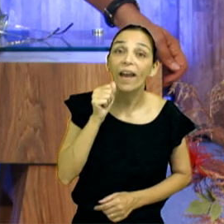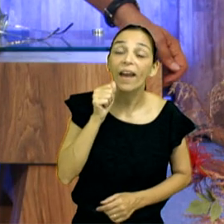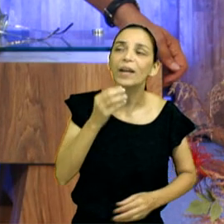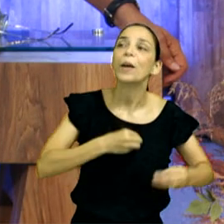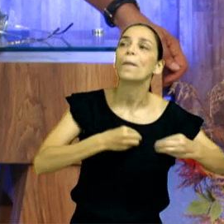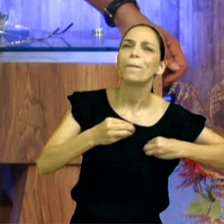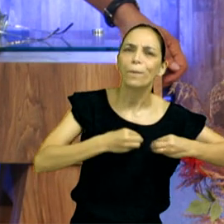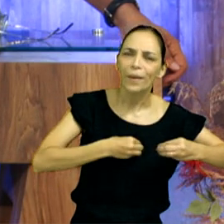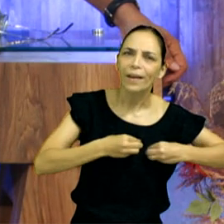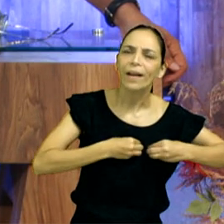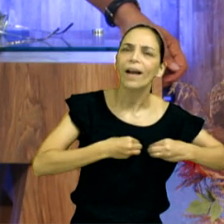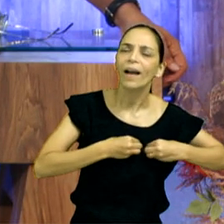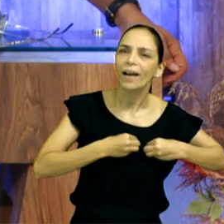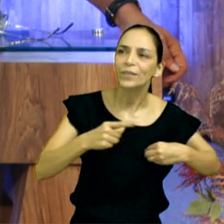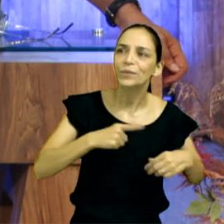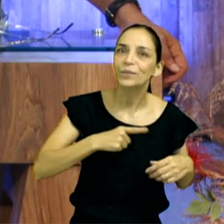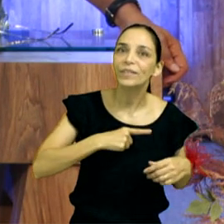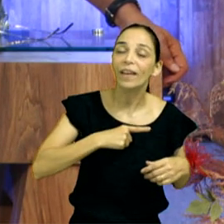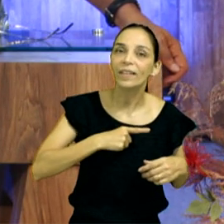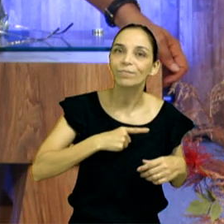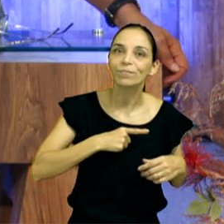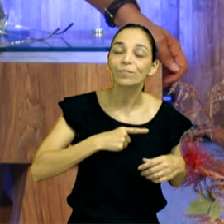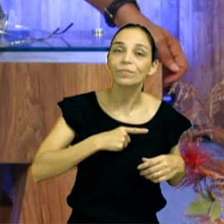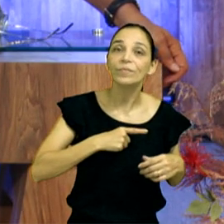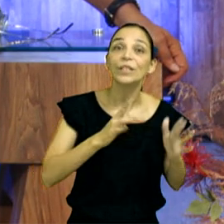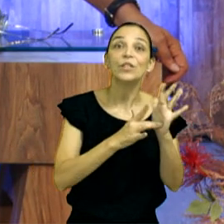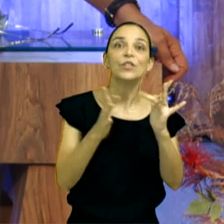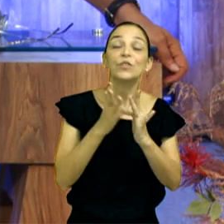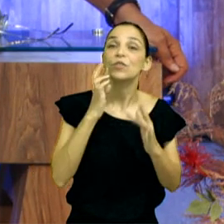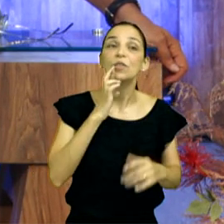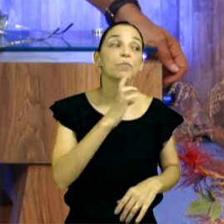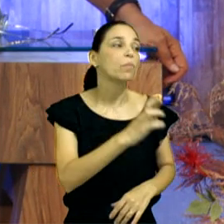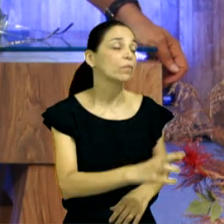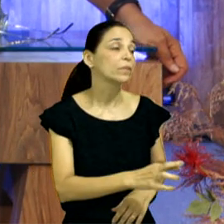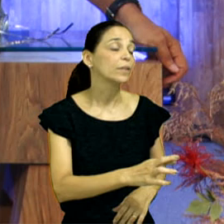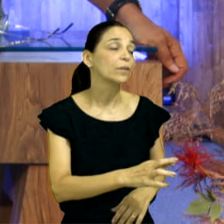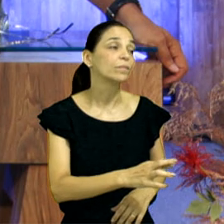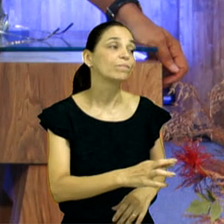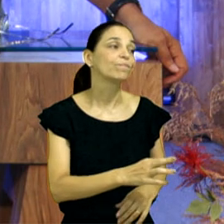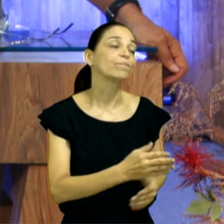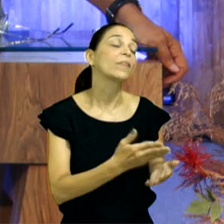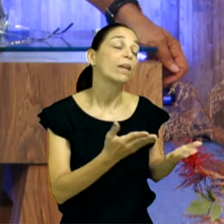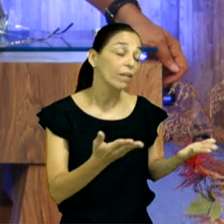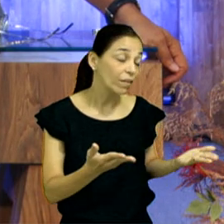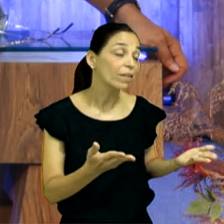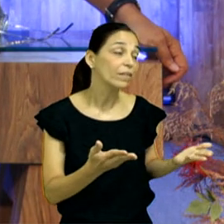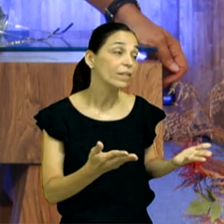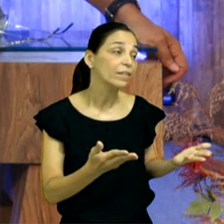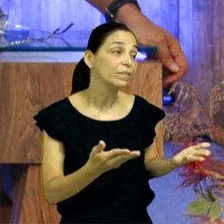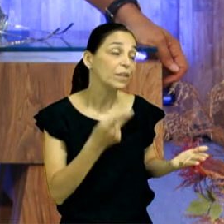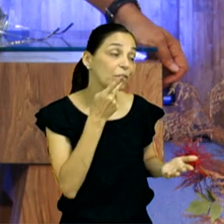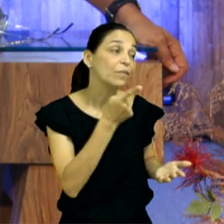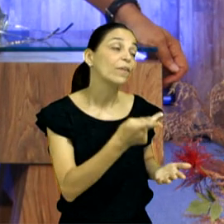pecadora. E o 40. E respondendo, Jesus disse-lhe, Simão, uma coisa tem a dizer-te.